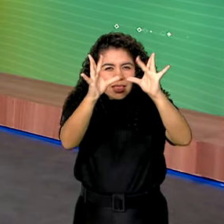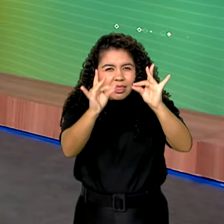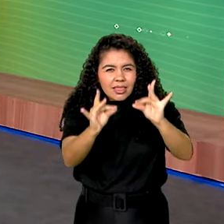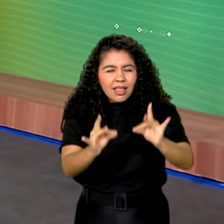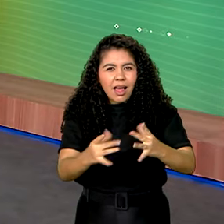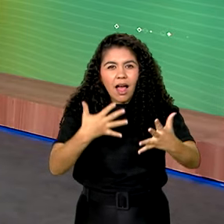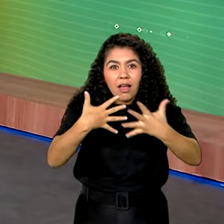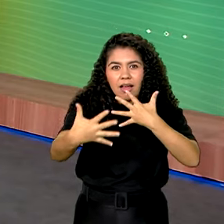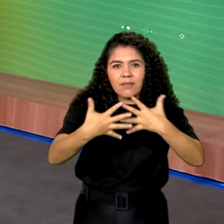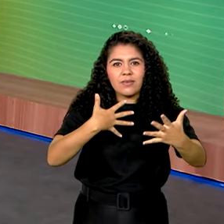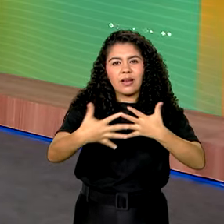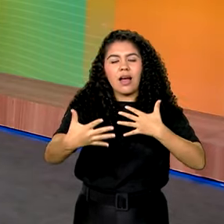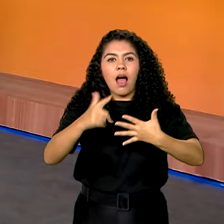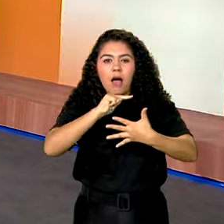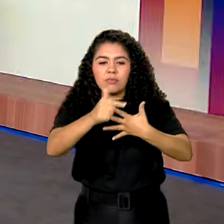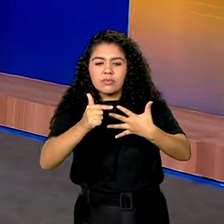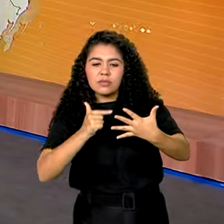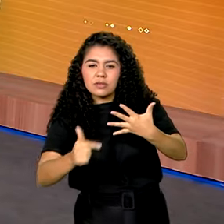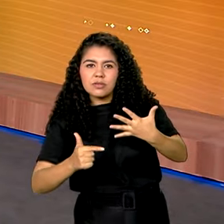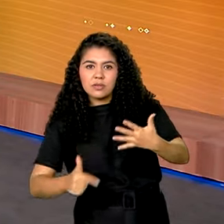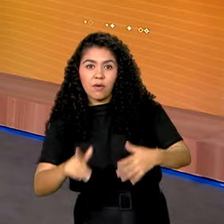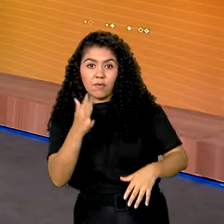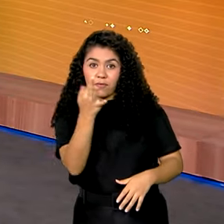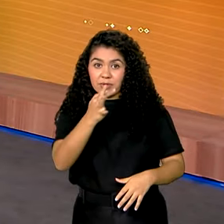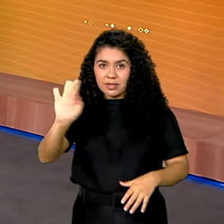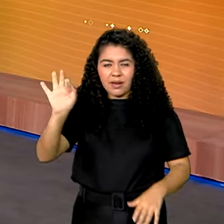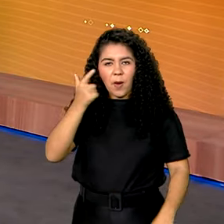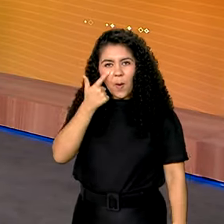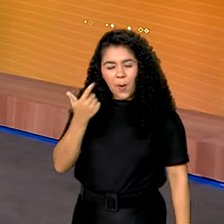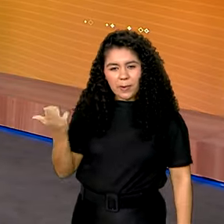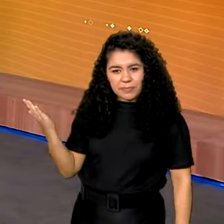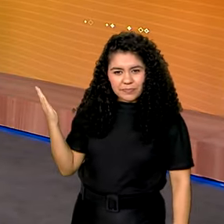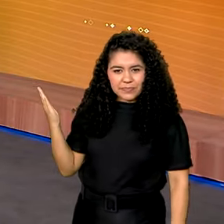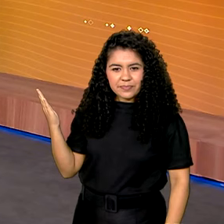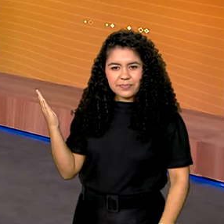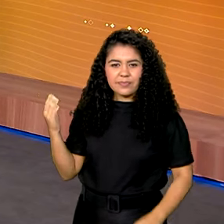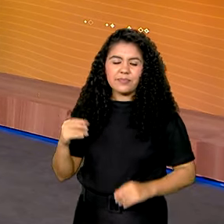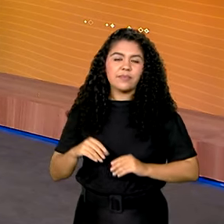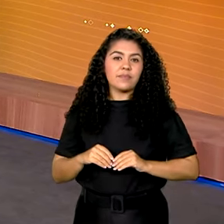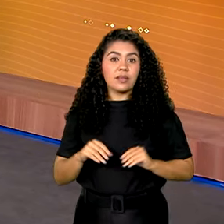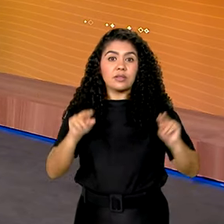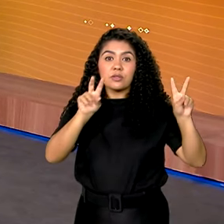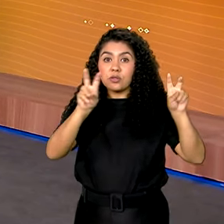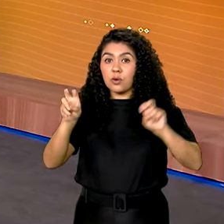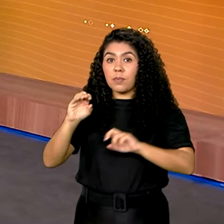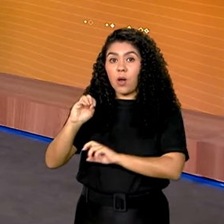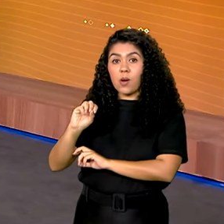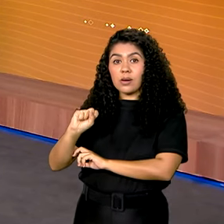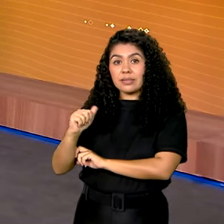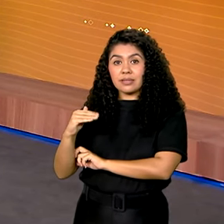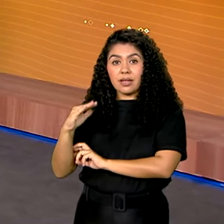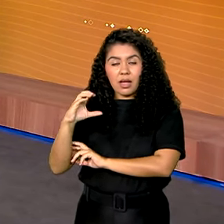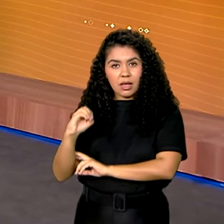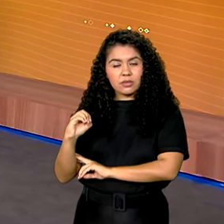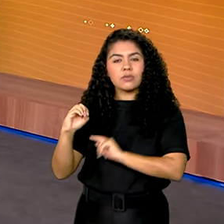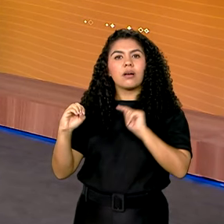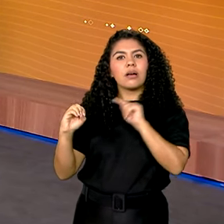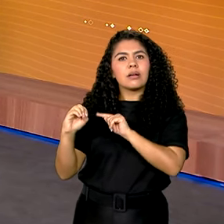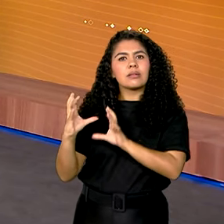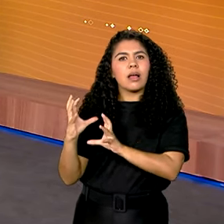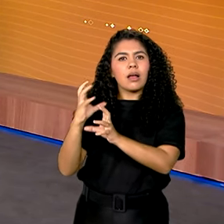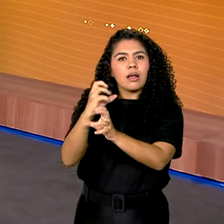transparência as ações federais em todo o país. Então, você vê aí, Osasco é uma cidade de quase